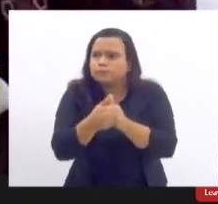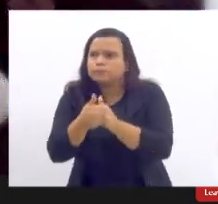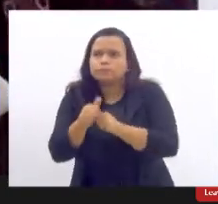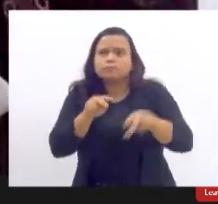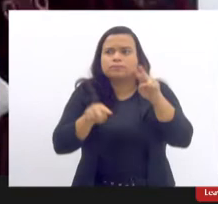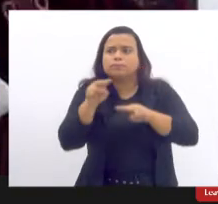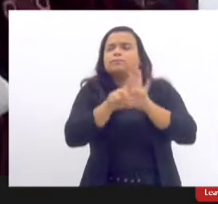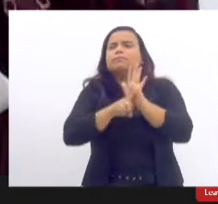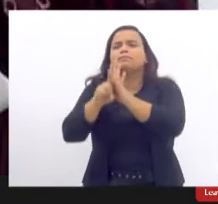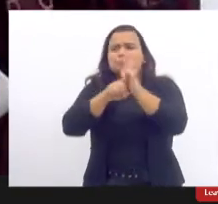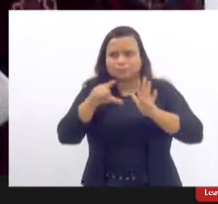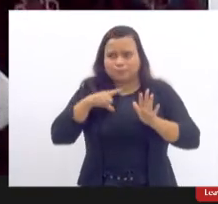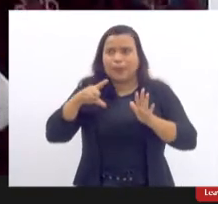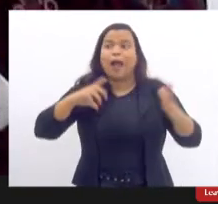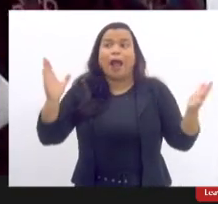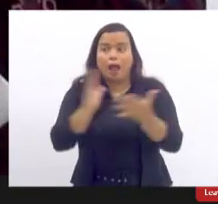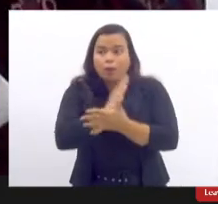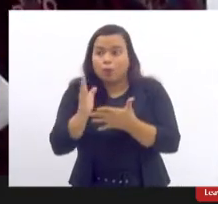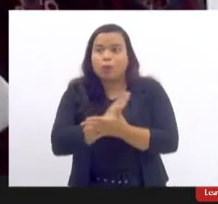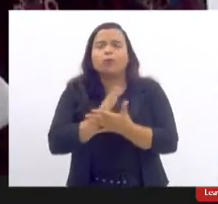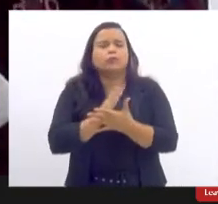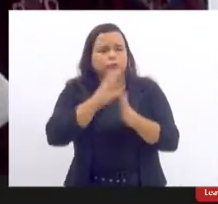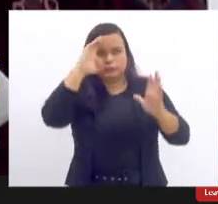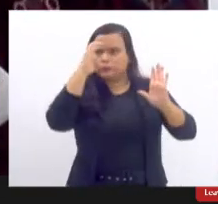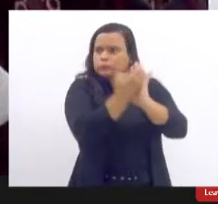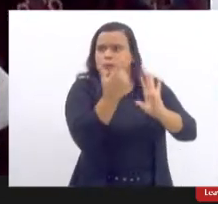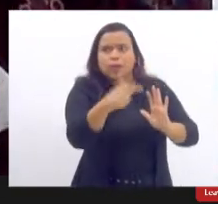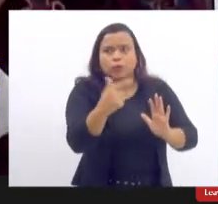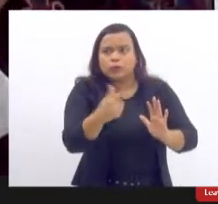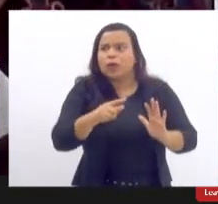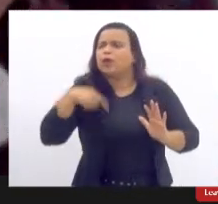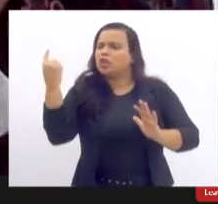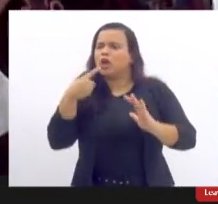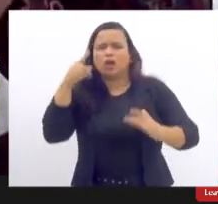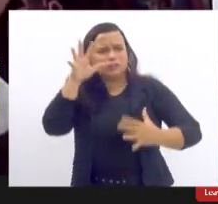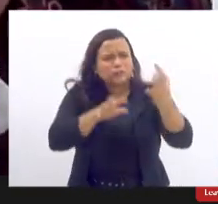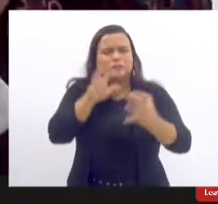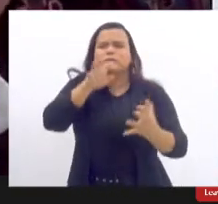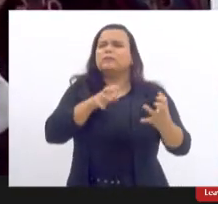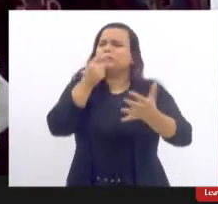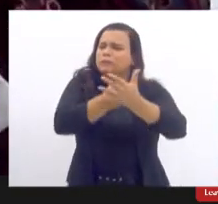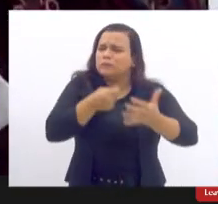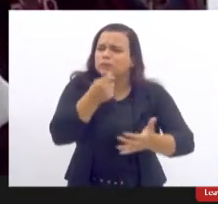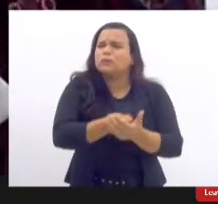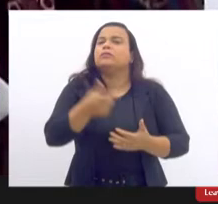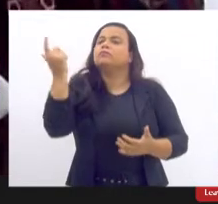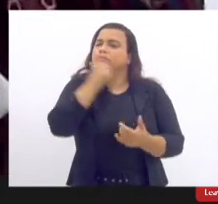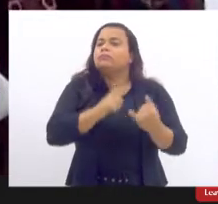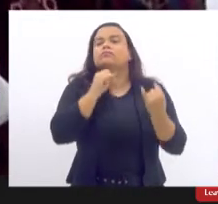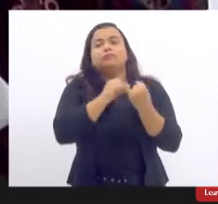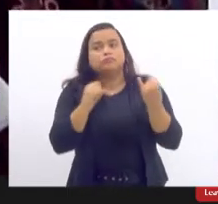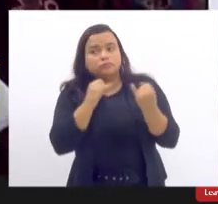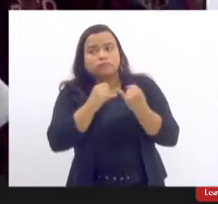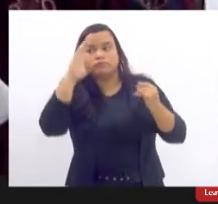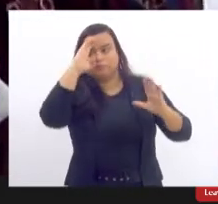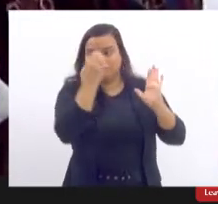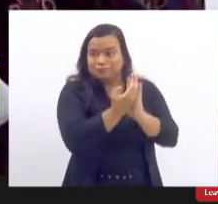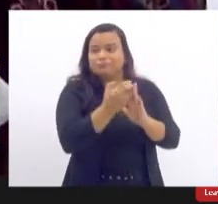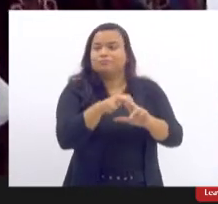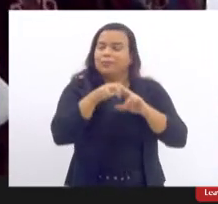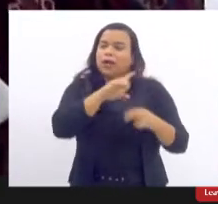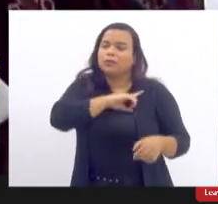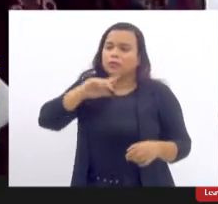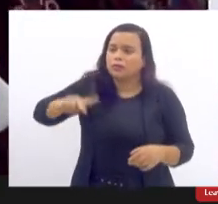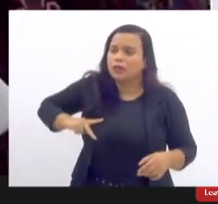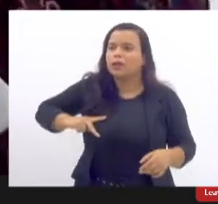não eram cumpridas, depois de muita briga, passam a ser parcialmente cumpridas, graças à defensoria, ao